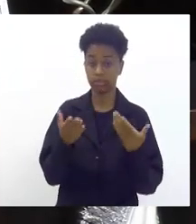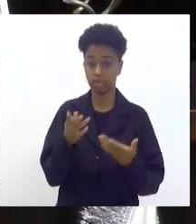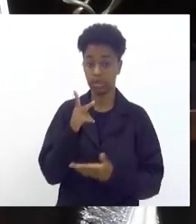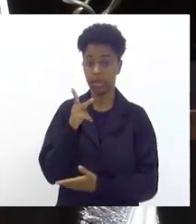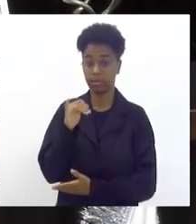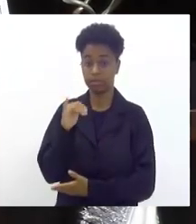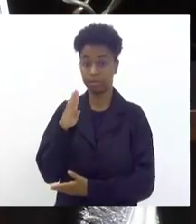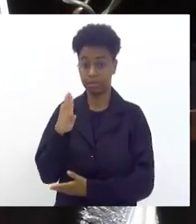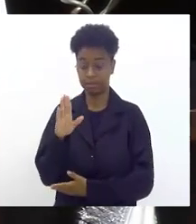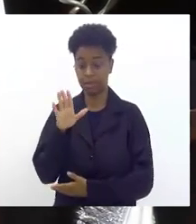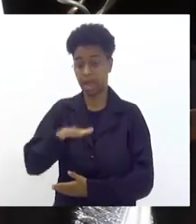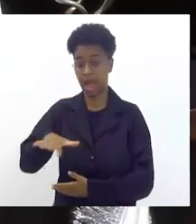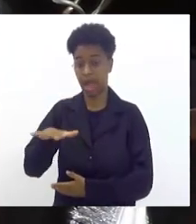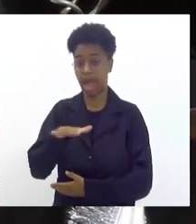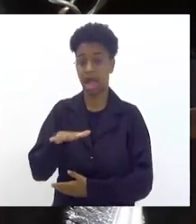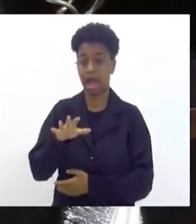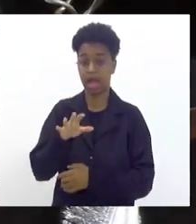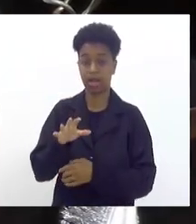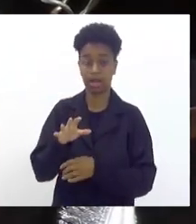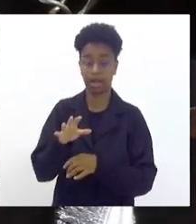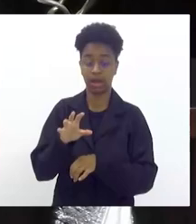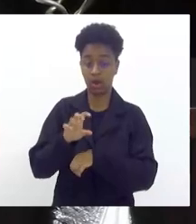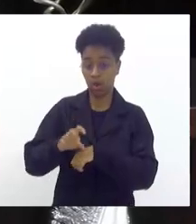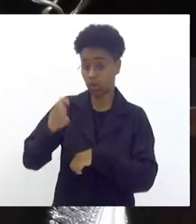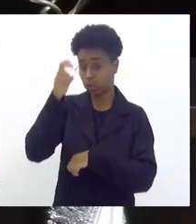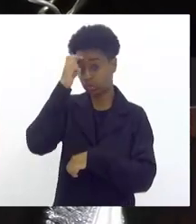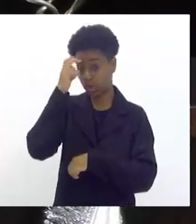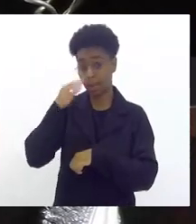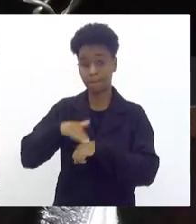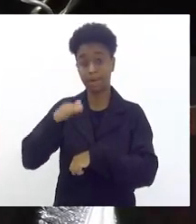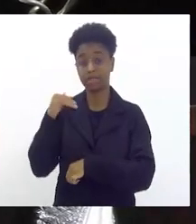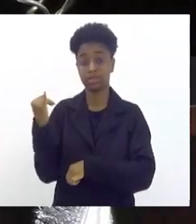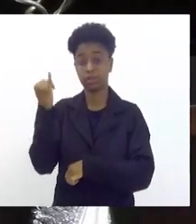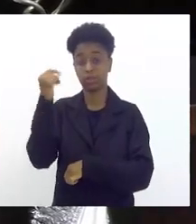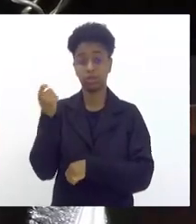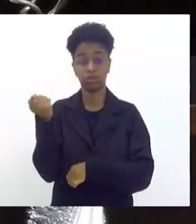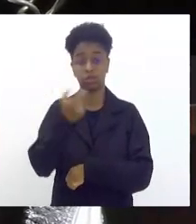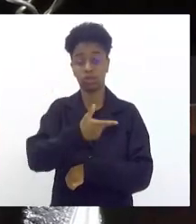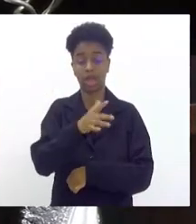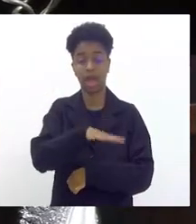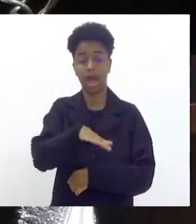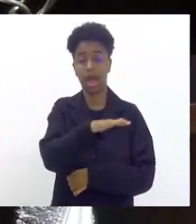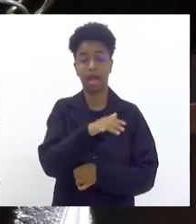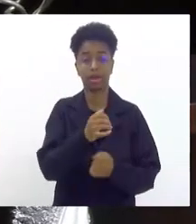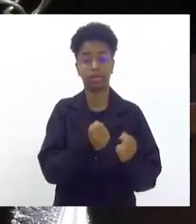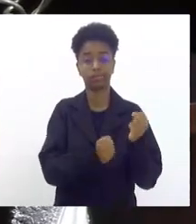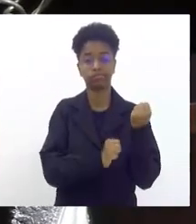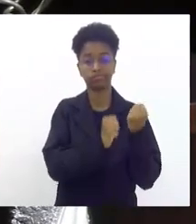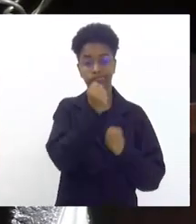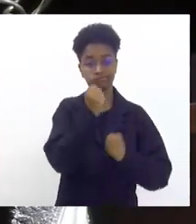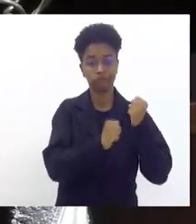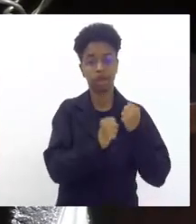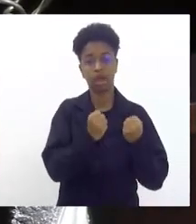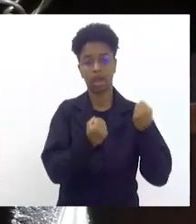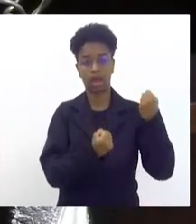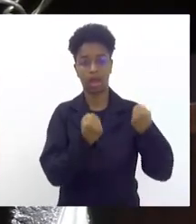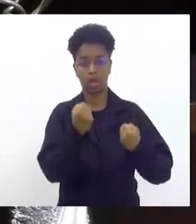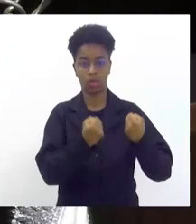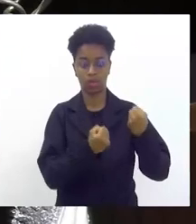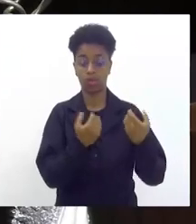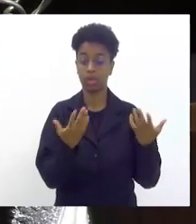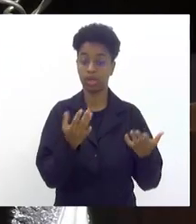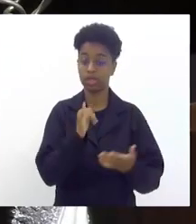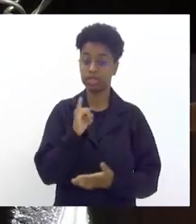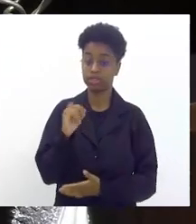indústria criativa é mais importante do que o PIB da indústria automobilística brasileira quando a gente olha para um